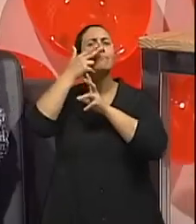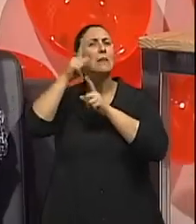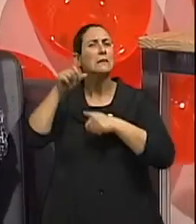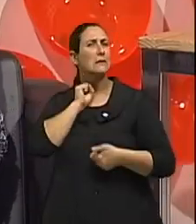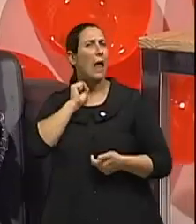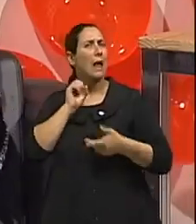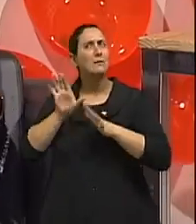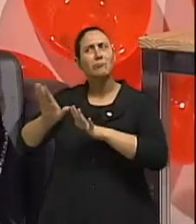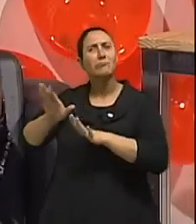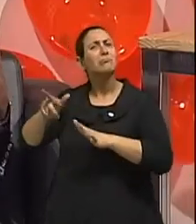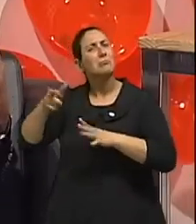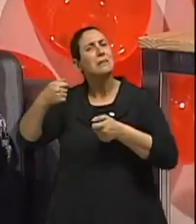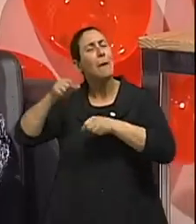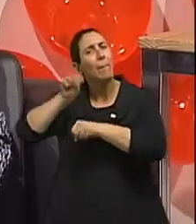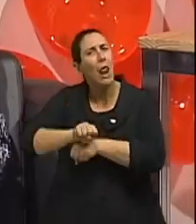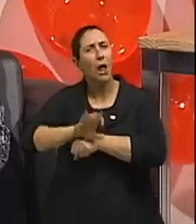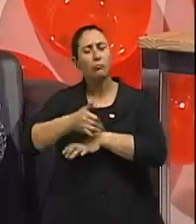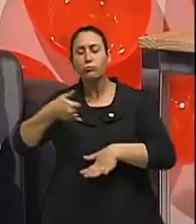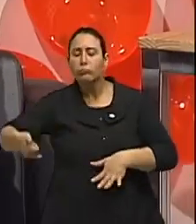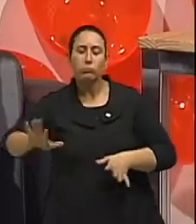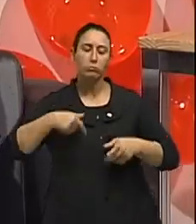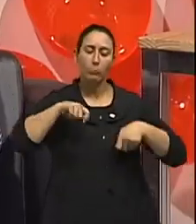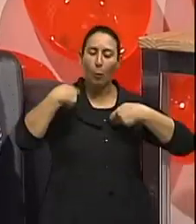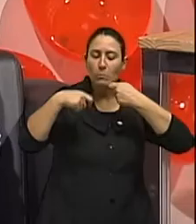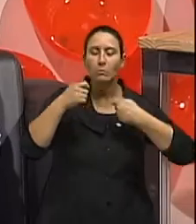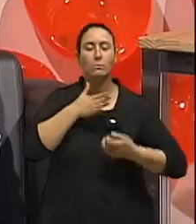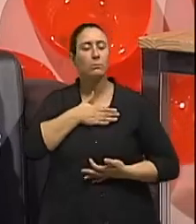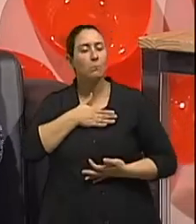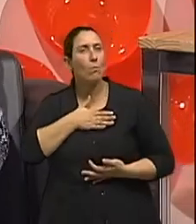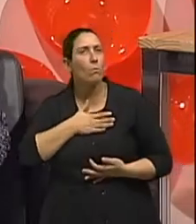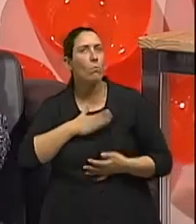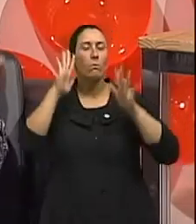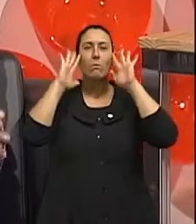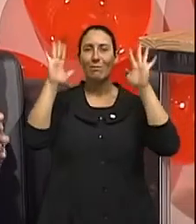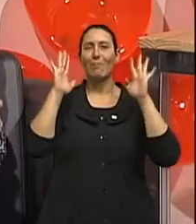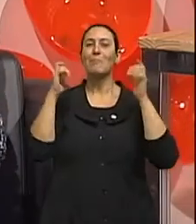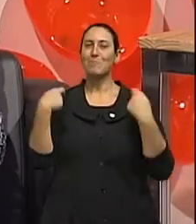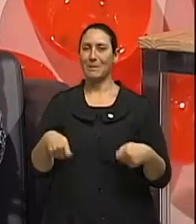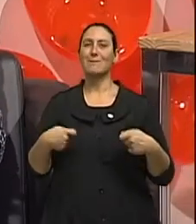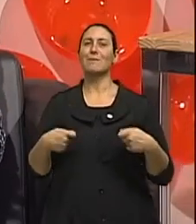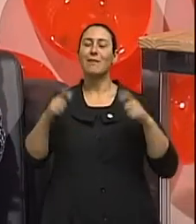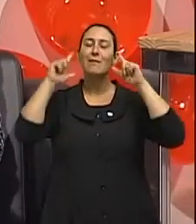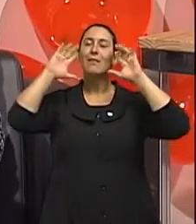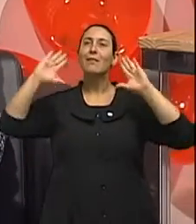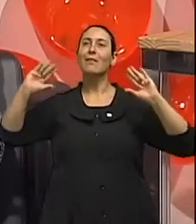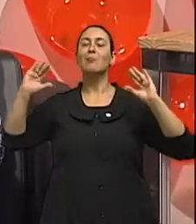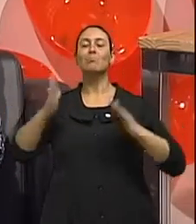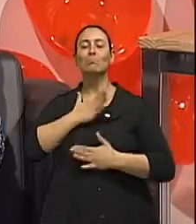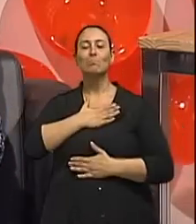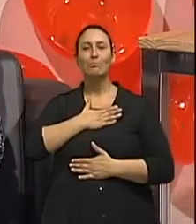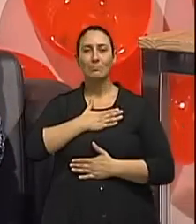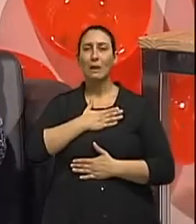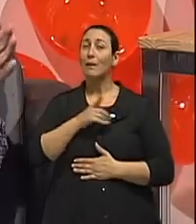né? Então, procurar ter momentos relaxantes, e isso nós precisamos agendar. Mas, de tudo, Isabel,